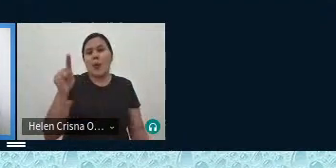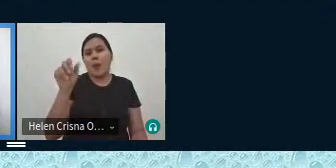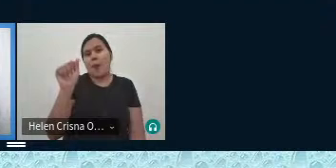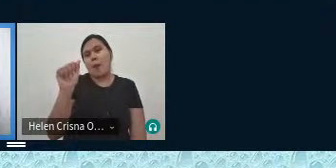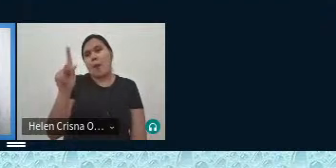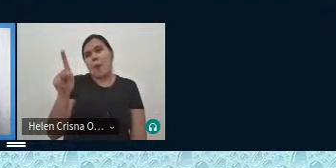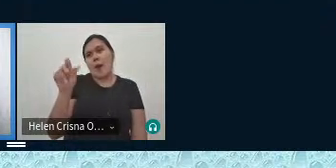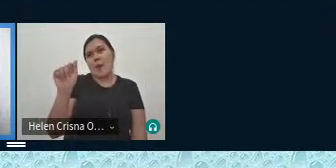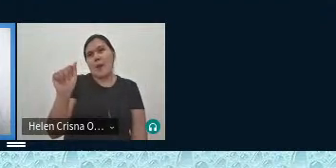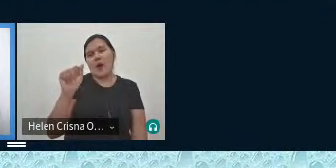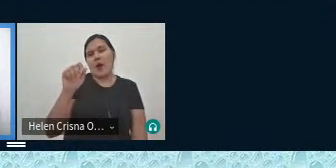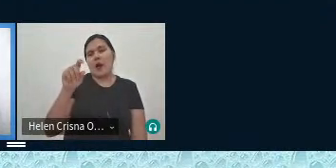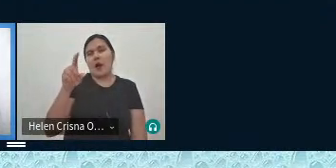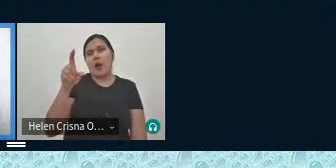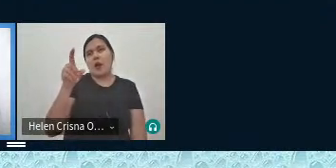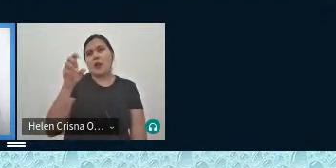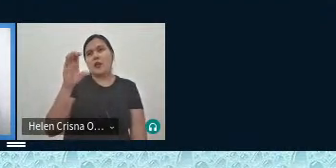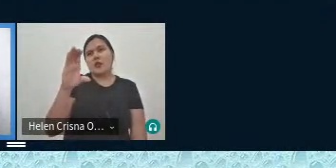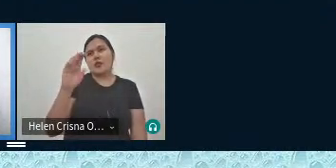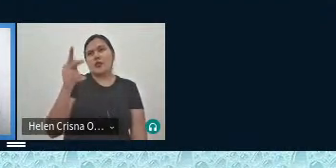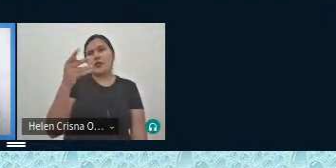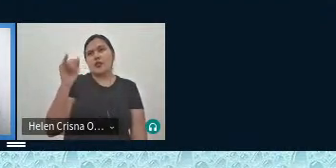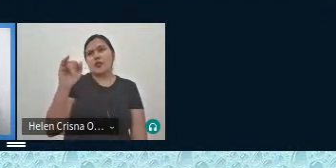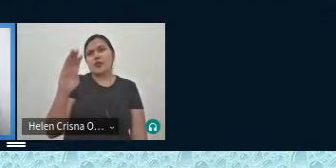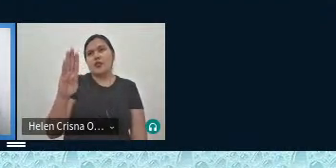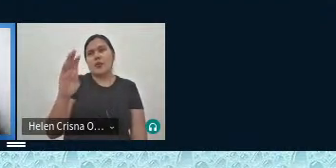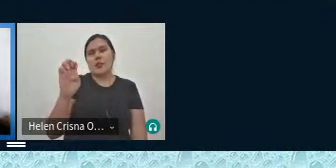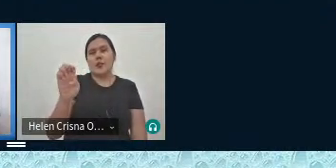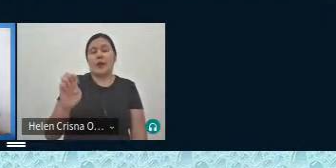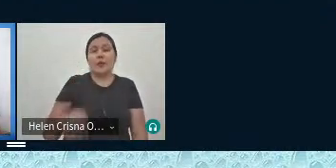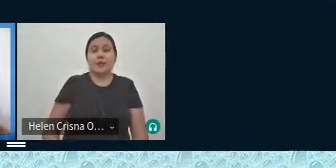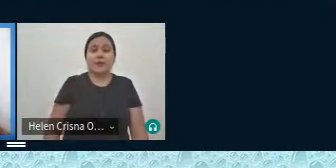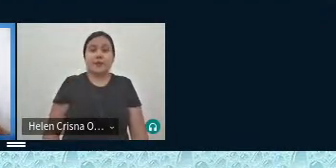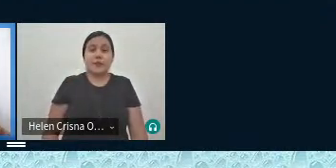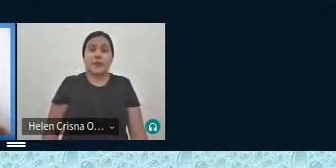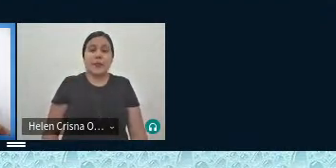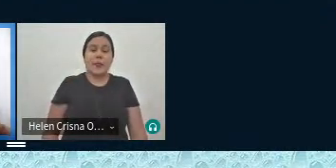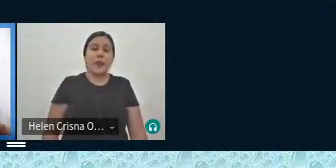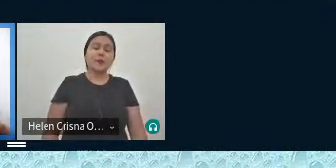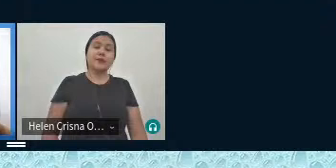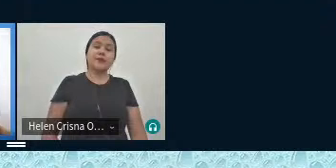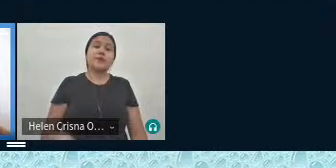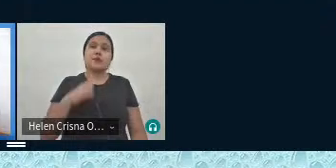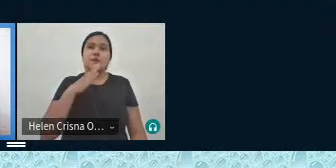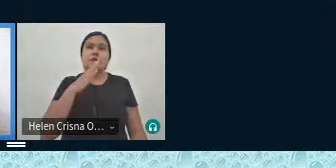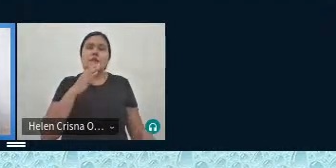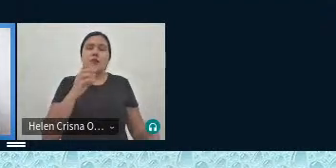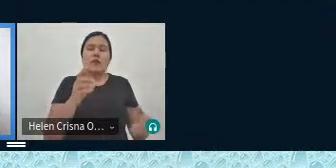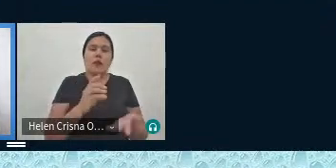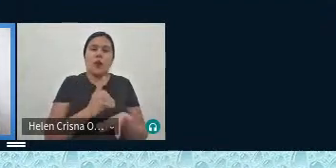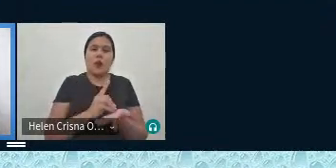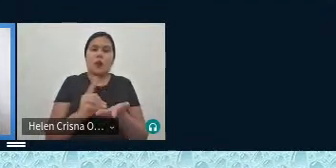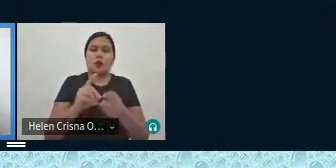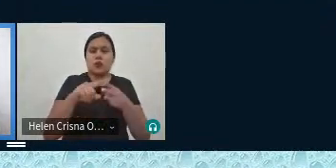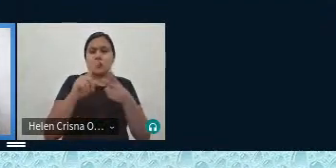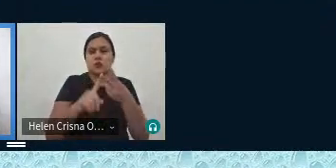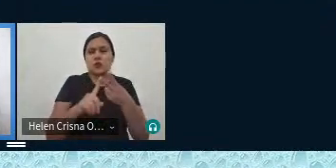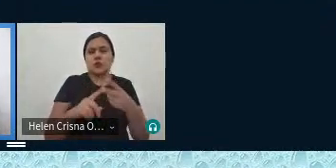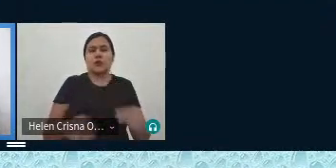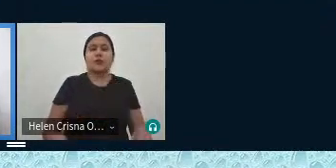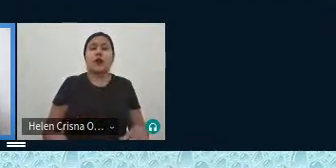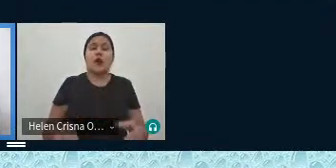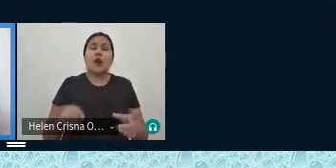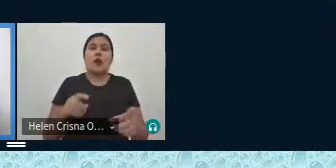o leitor já vai conhecer os dois dicionários porque ele já fez uma parada um pouso lá no primeiro